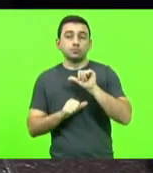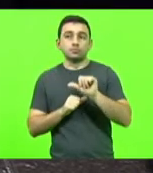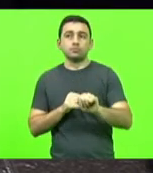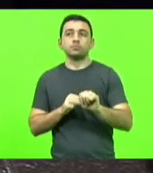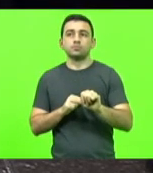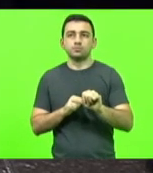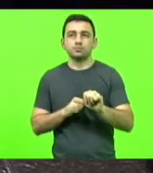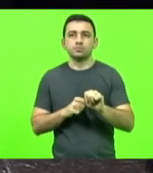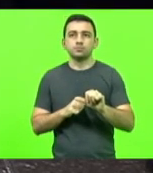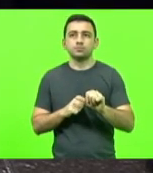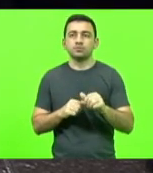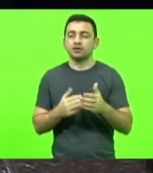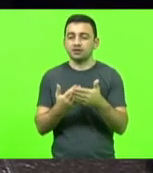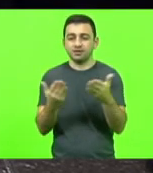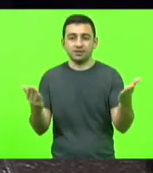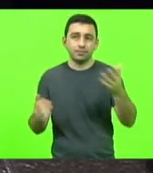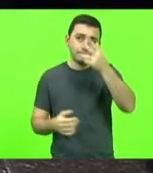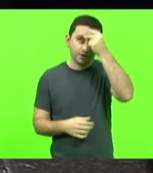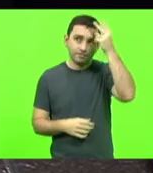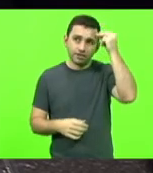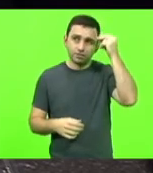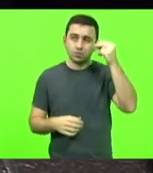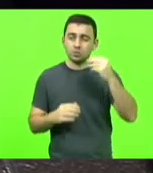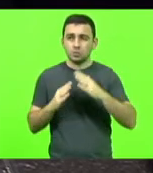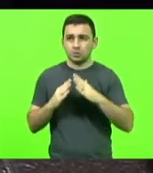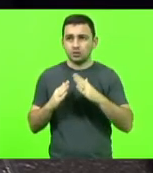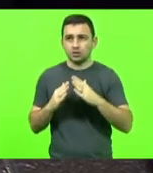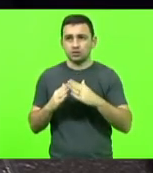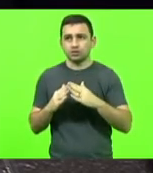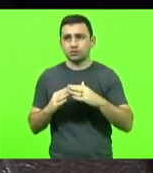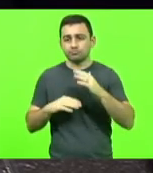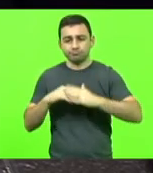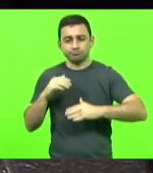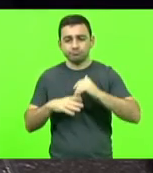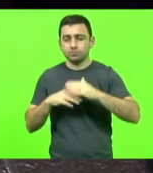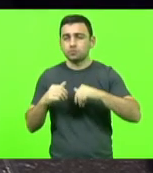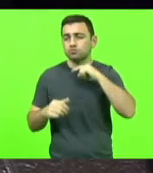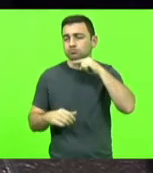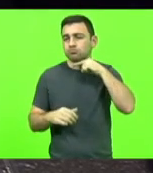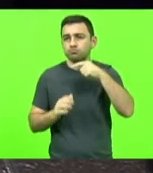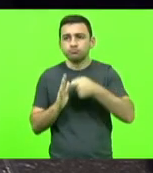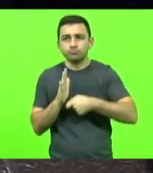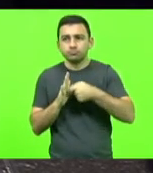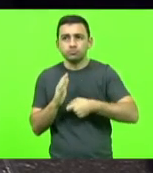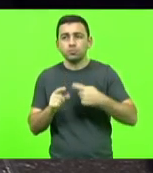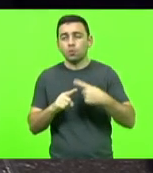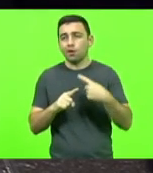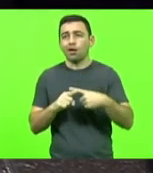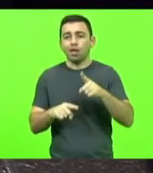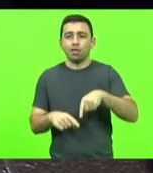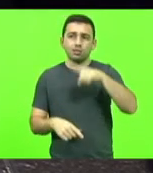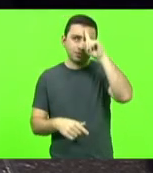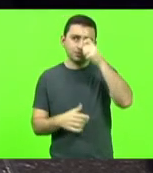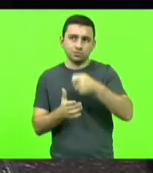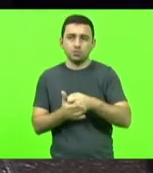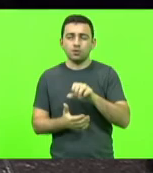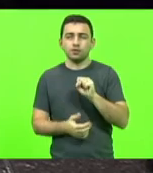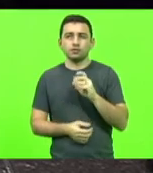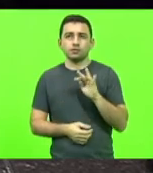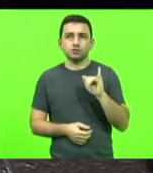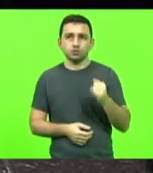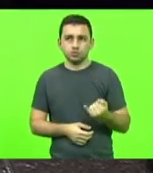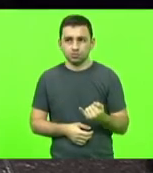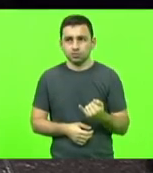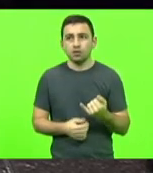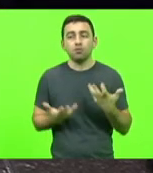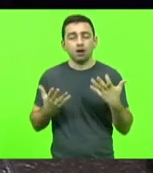e as prefeituras elas não têm competência para poder enfrentar esse tema pela decisão do STJ então queria registrar